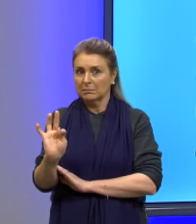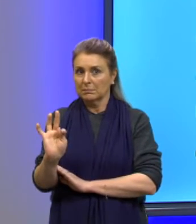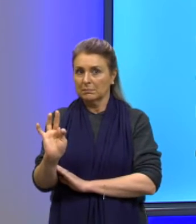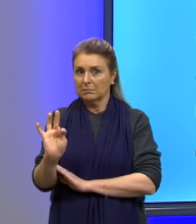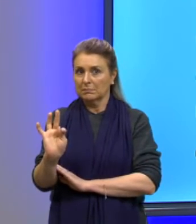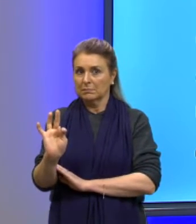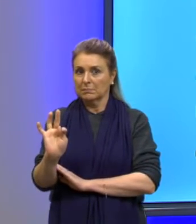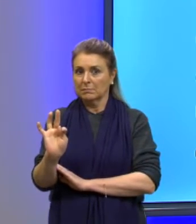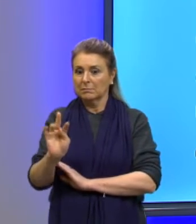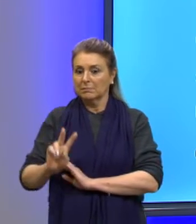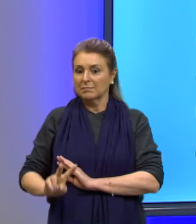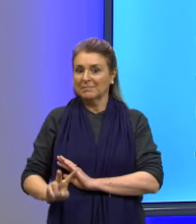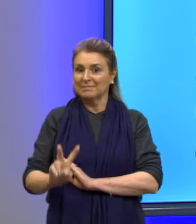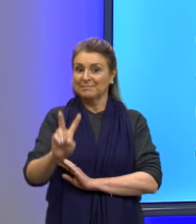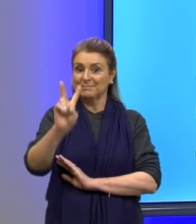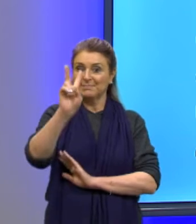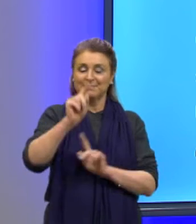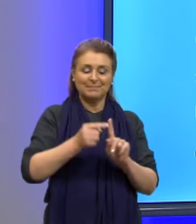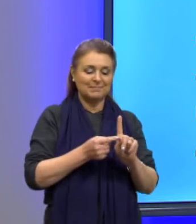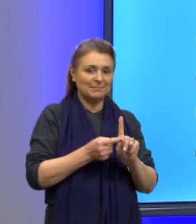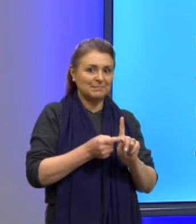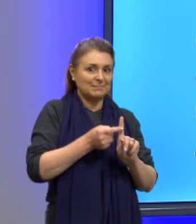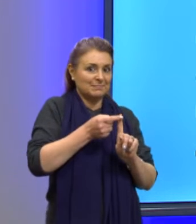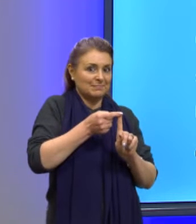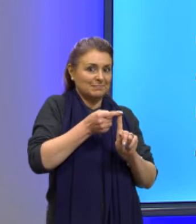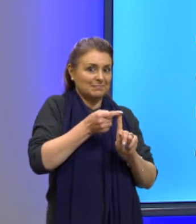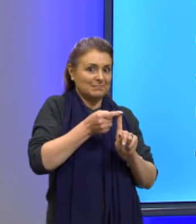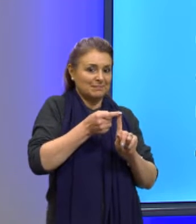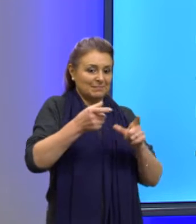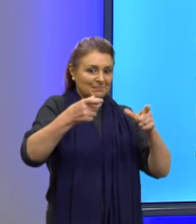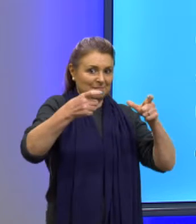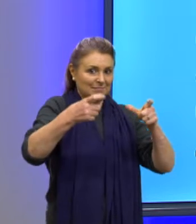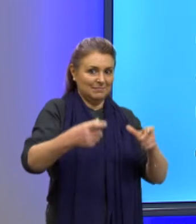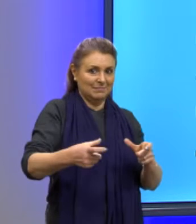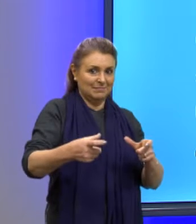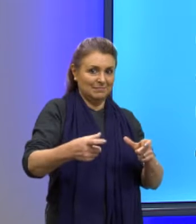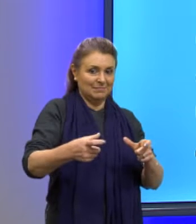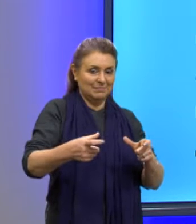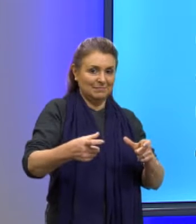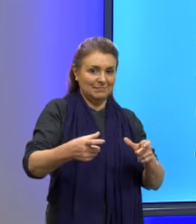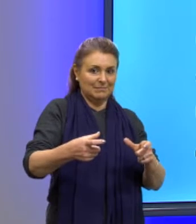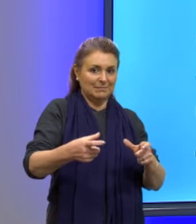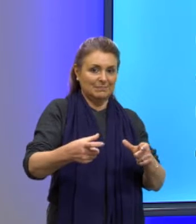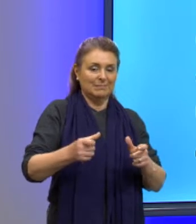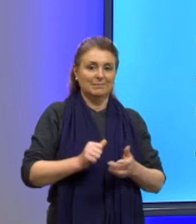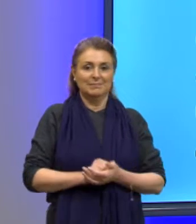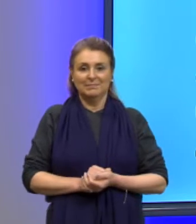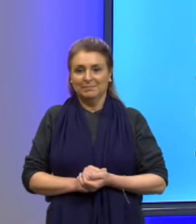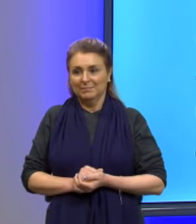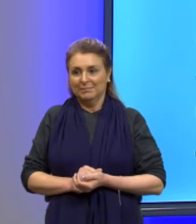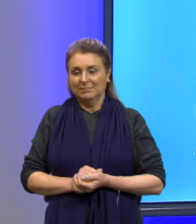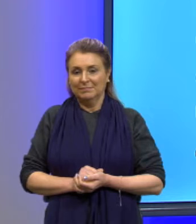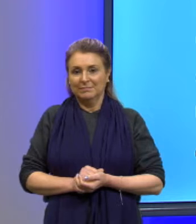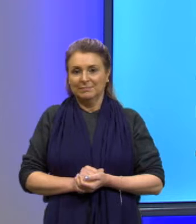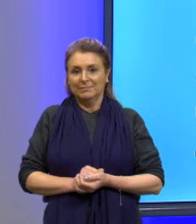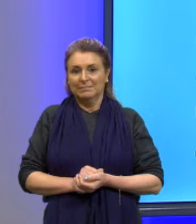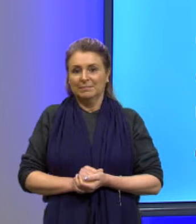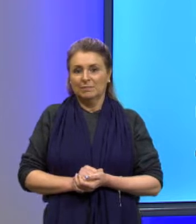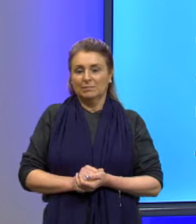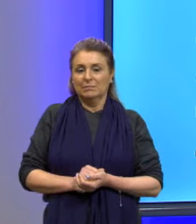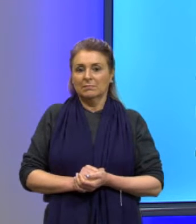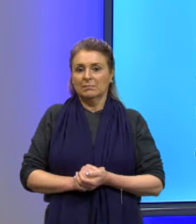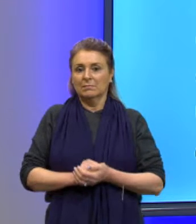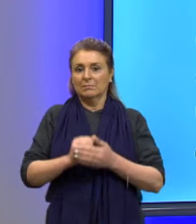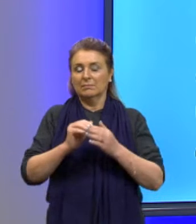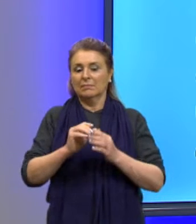é o valor da temperatura atingida pelo forno. Então, a temperatura atingida pelo forno se dá desta forma. Está em graus